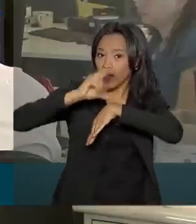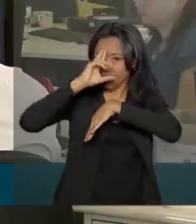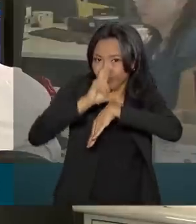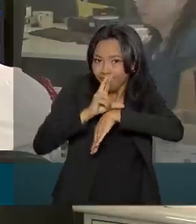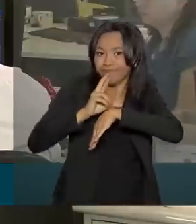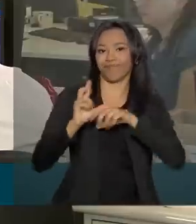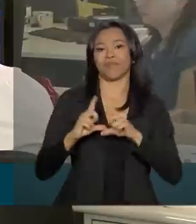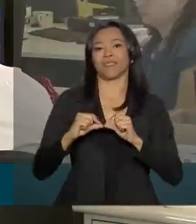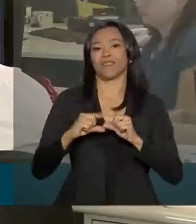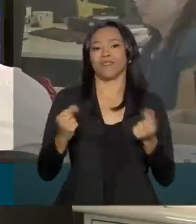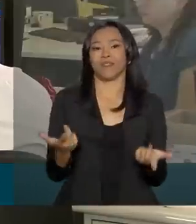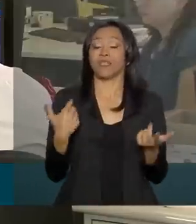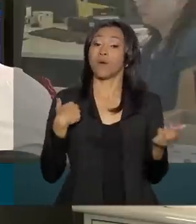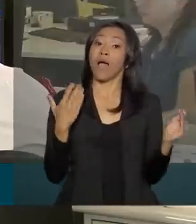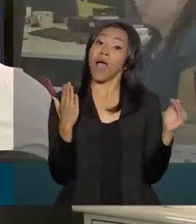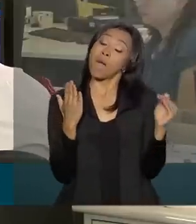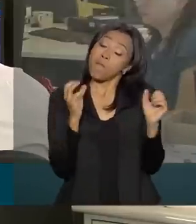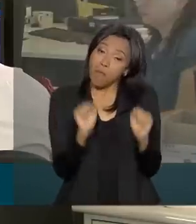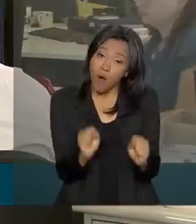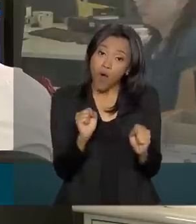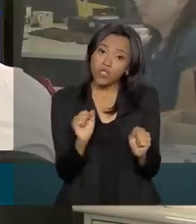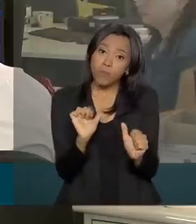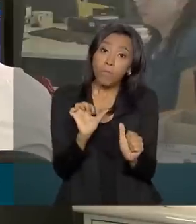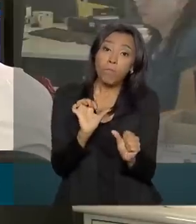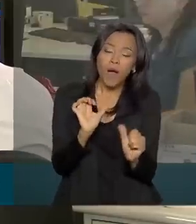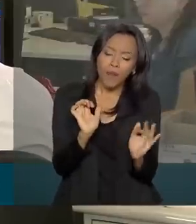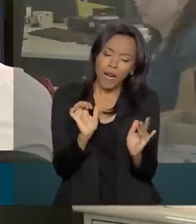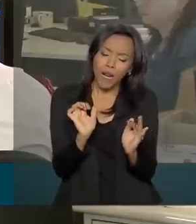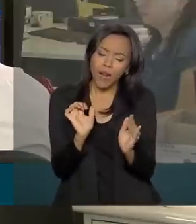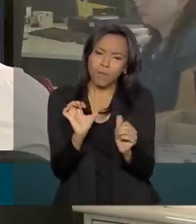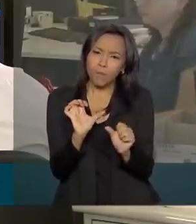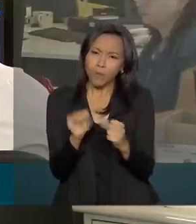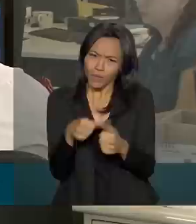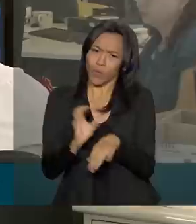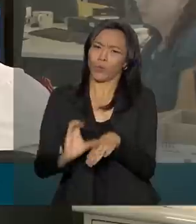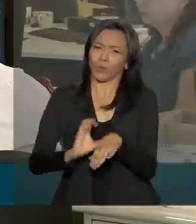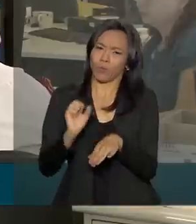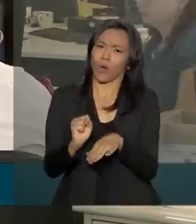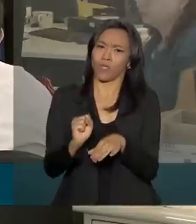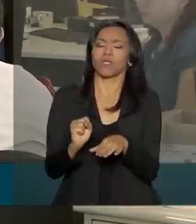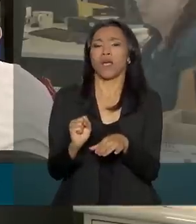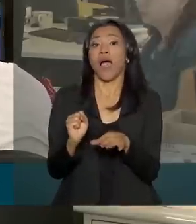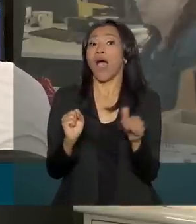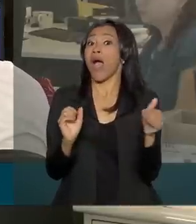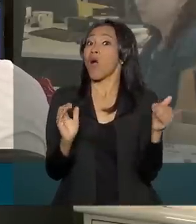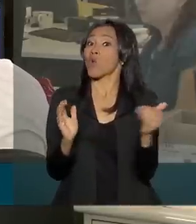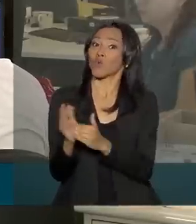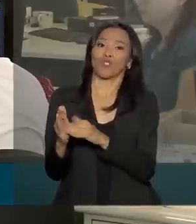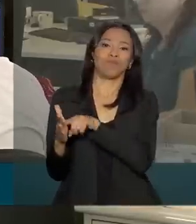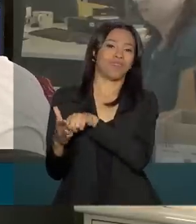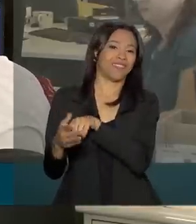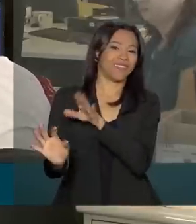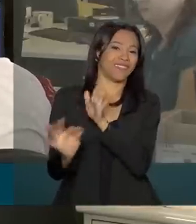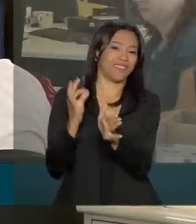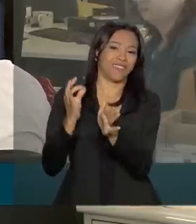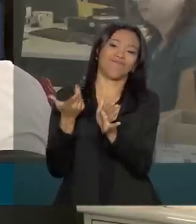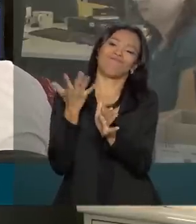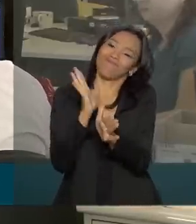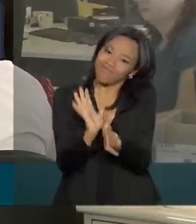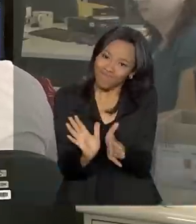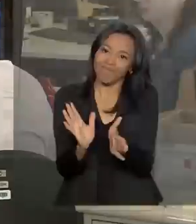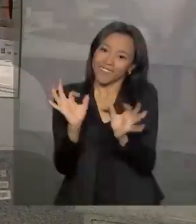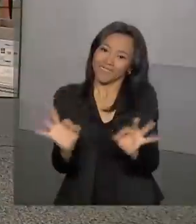Até o final do prazo, os candidatos podem alterar as opções de curso. Será considerada válida a última inscrição confirmada.